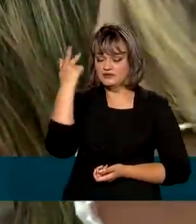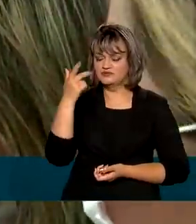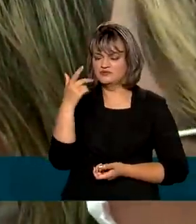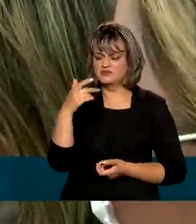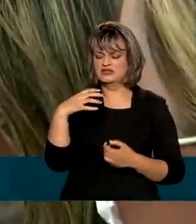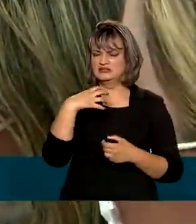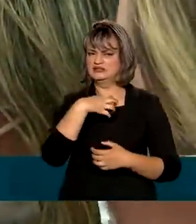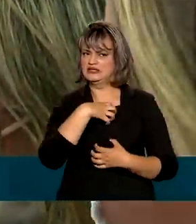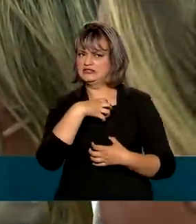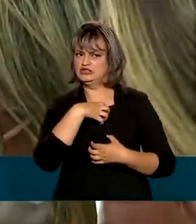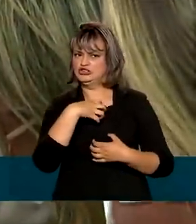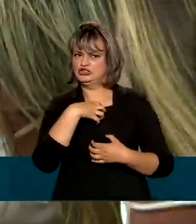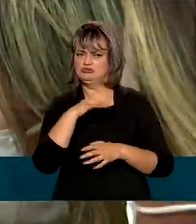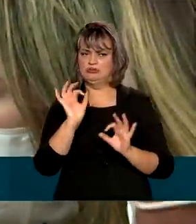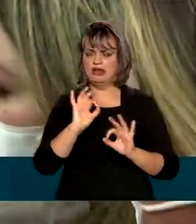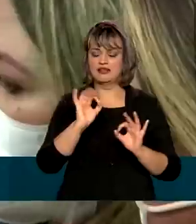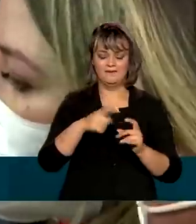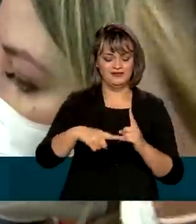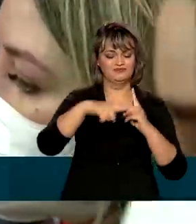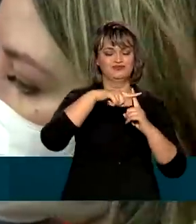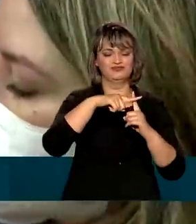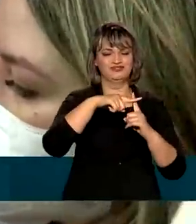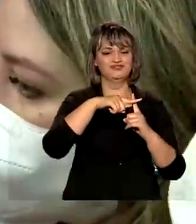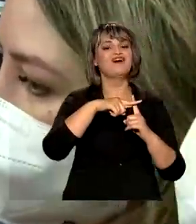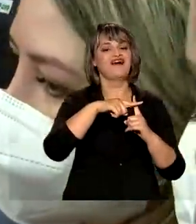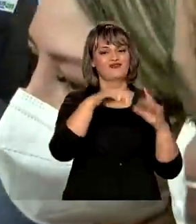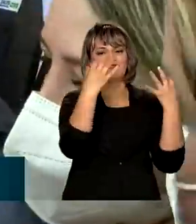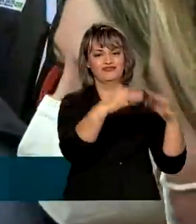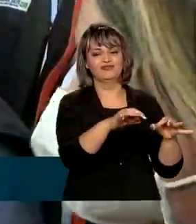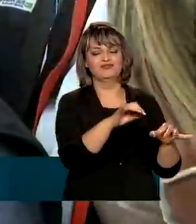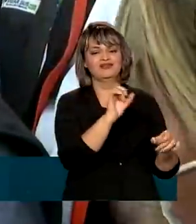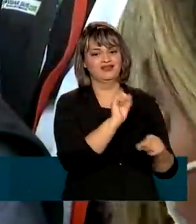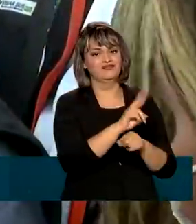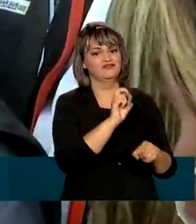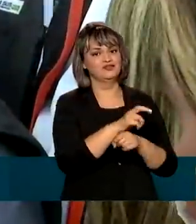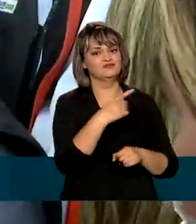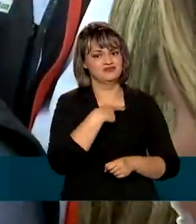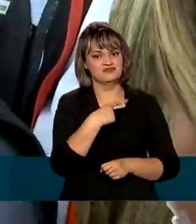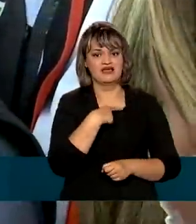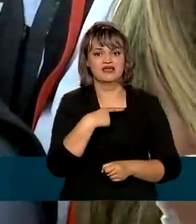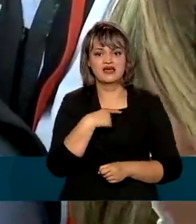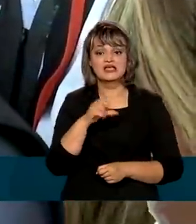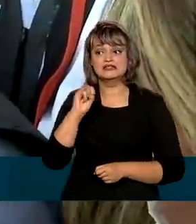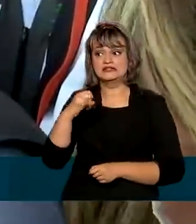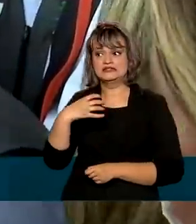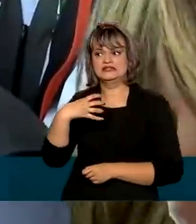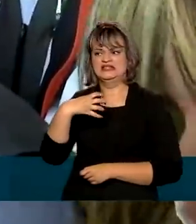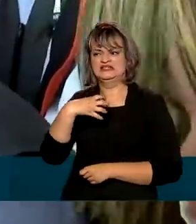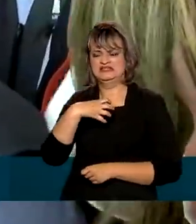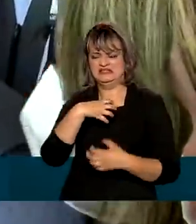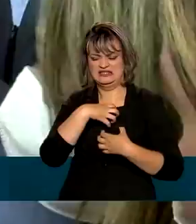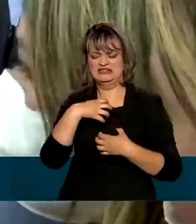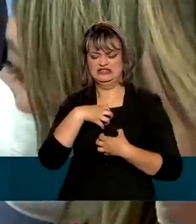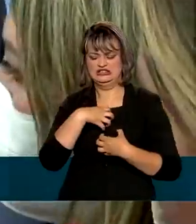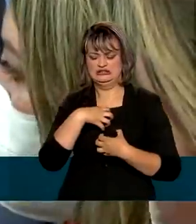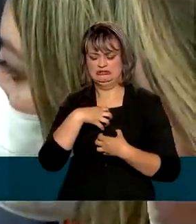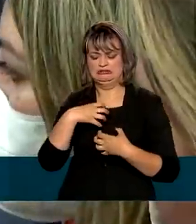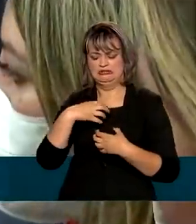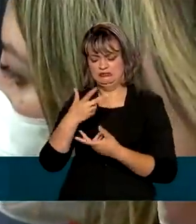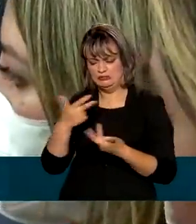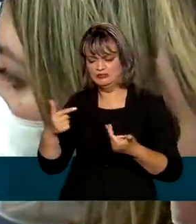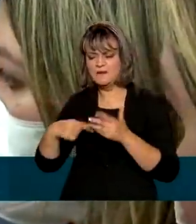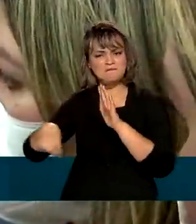sintomático e é positivo o teste, nós já temos a confirmação que ele tem a Covid. Então, se ele é sintomático e o teste é negativo, nós